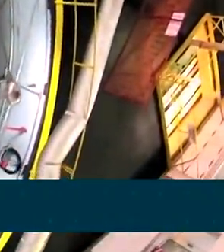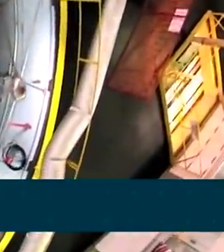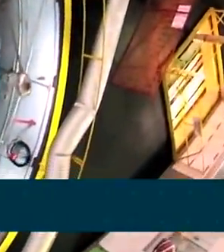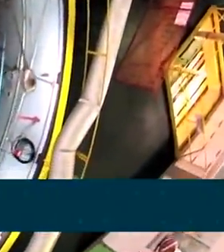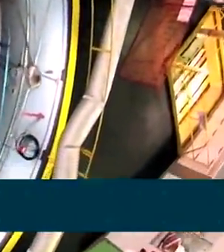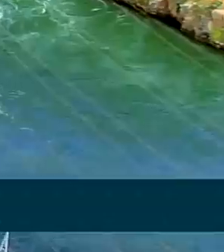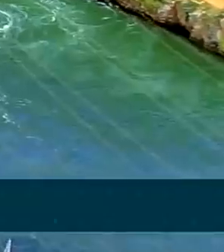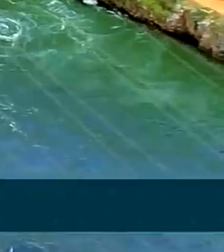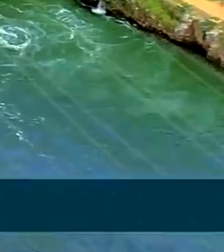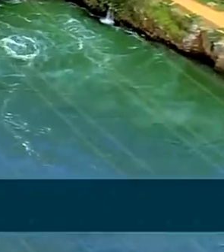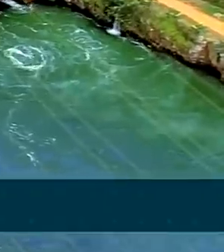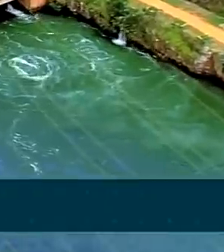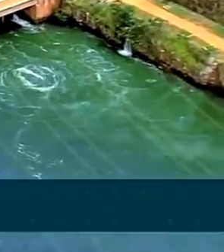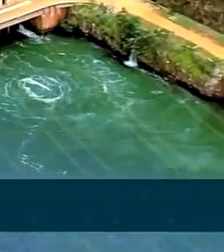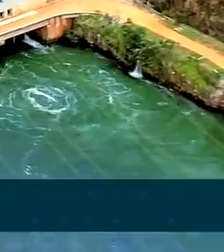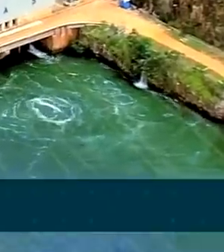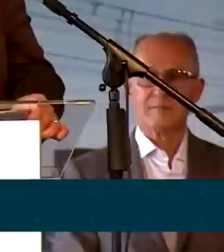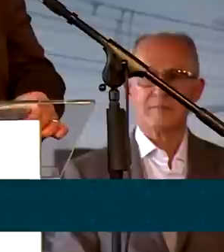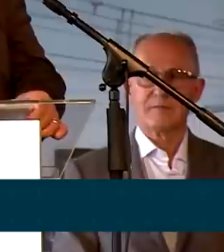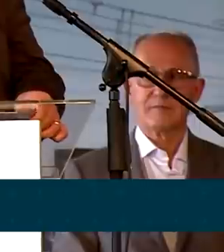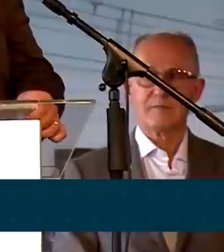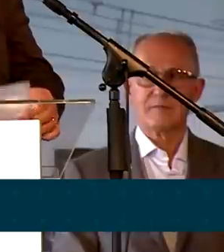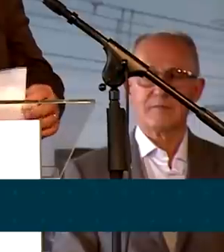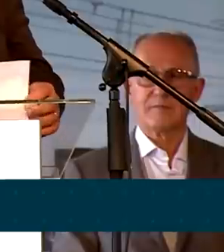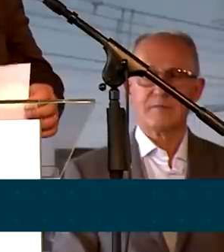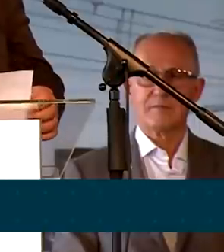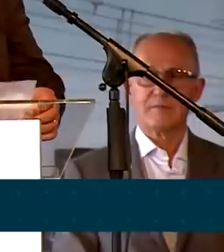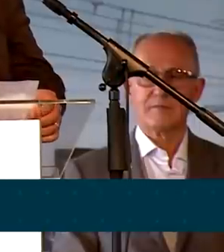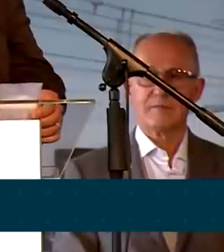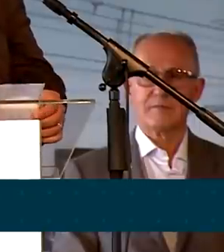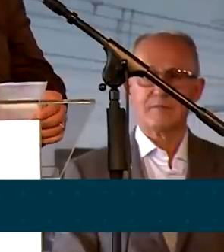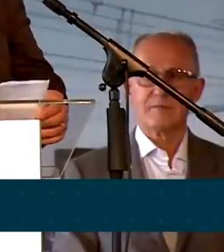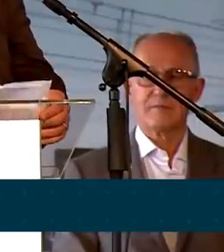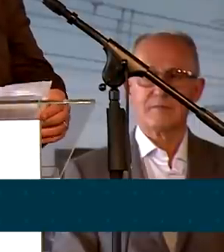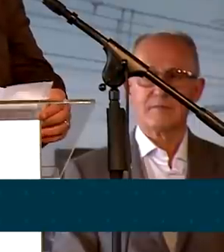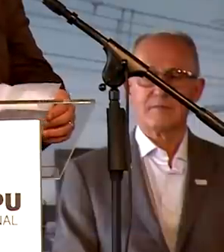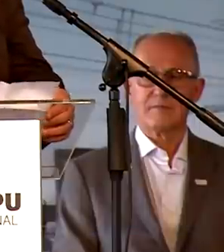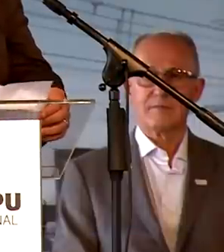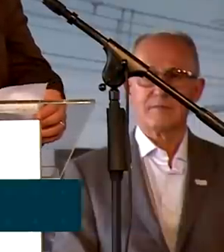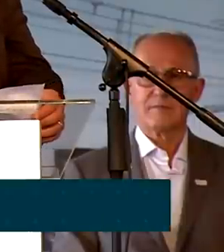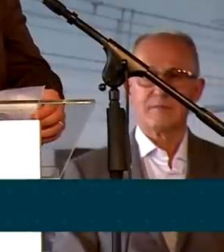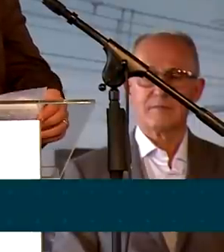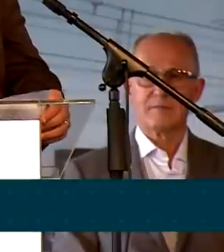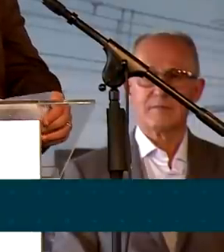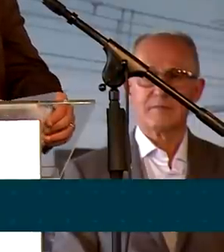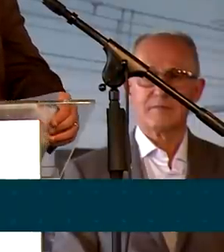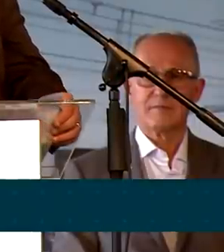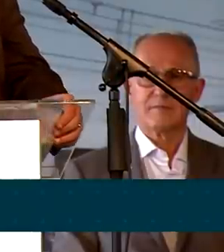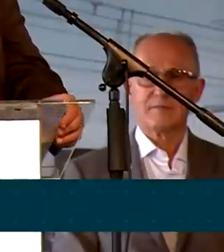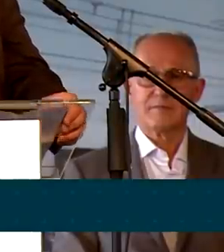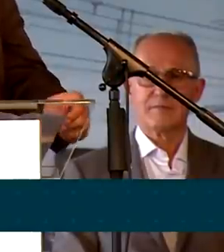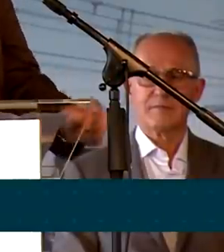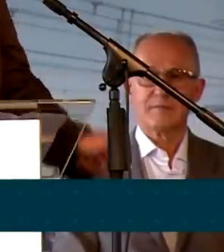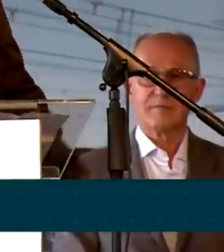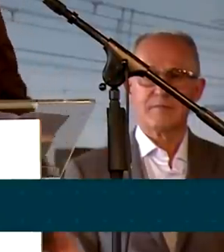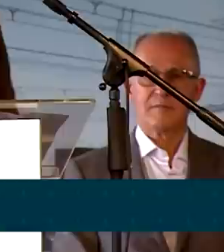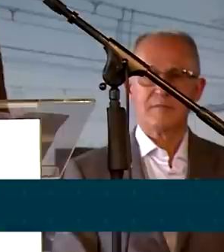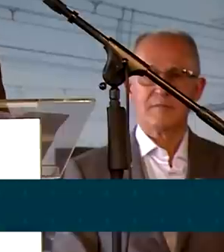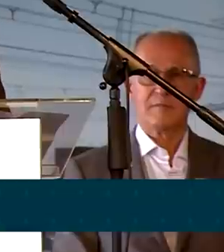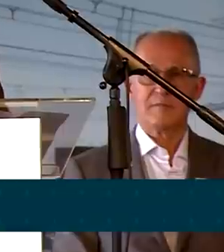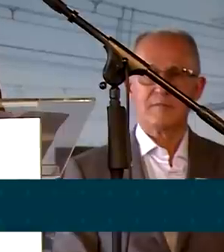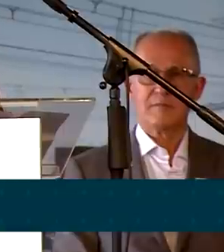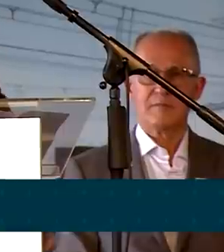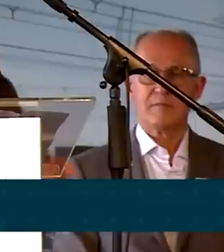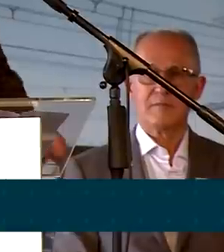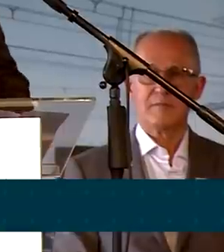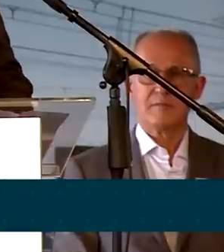investir um bilhão de reais em Furnas. Ser lá mais uma vez essa parceria com Itaipu, para o desenvolvimento econômico e social do Brasil,